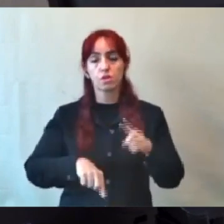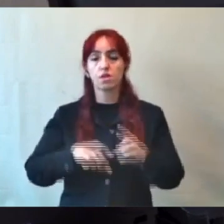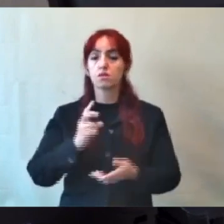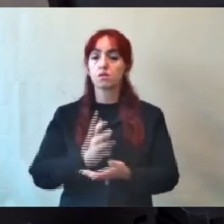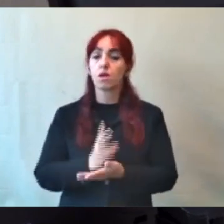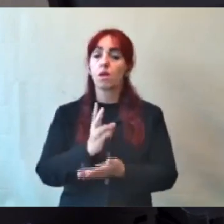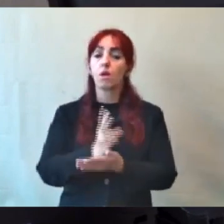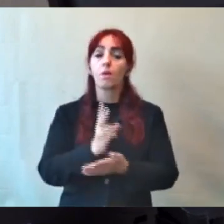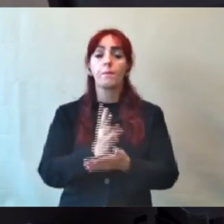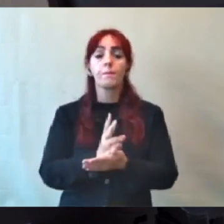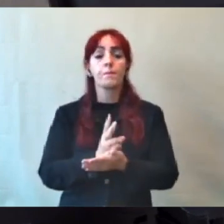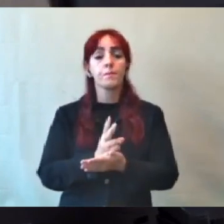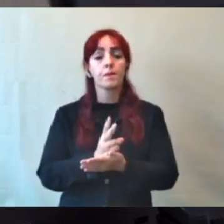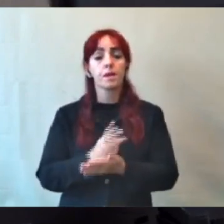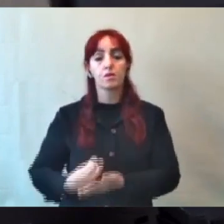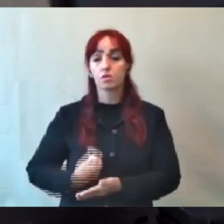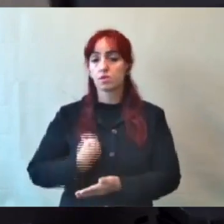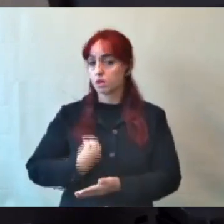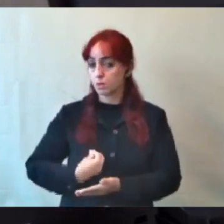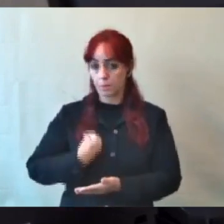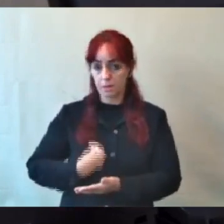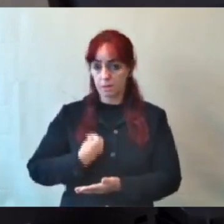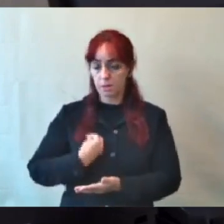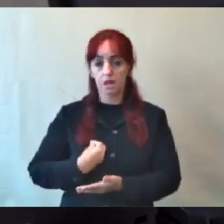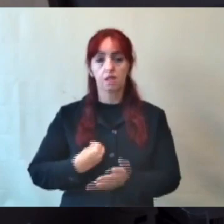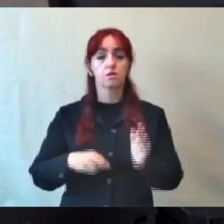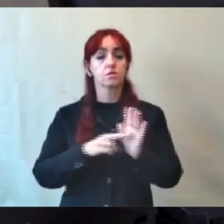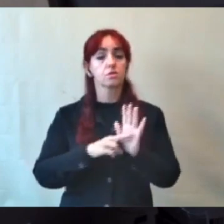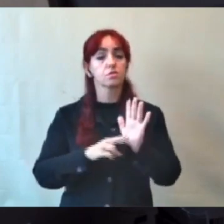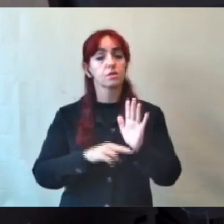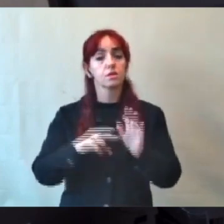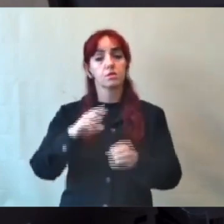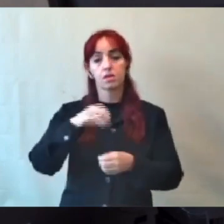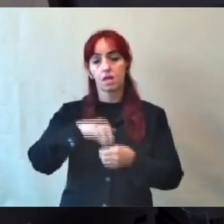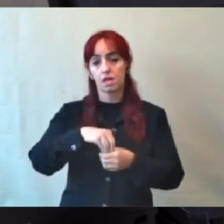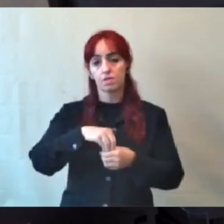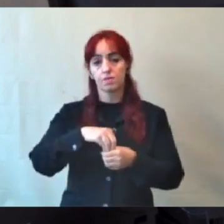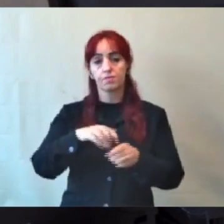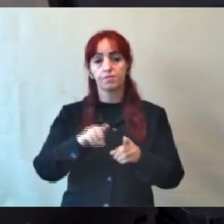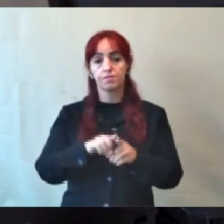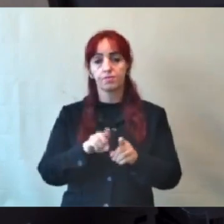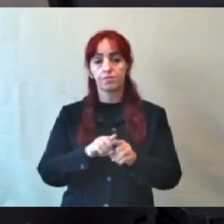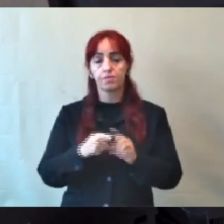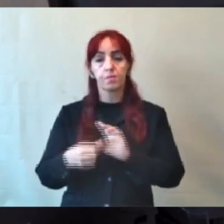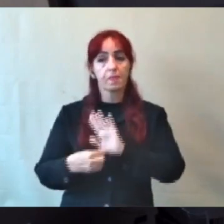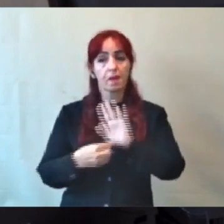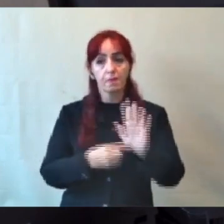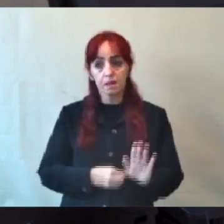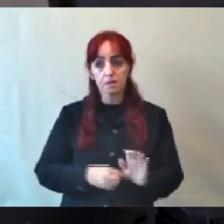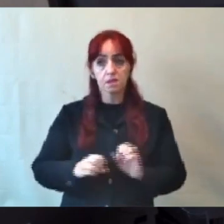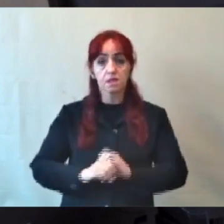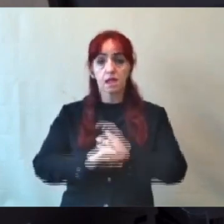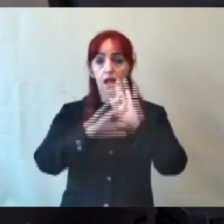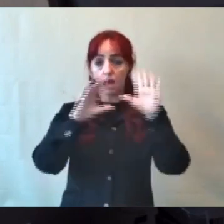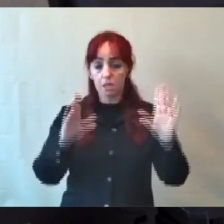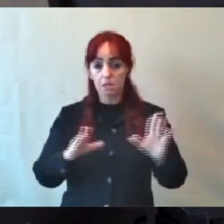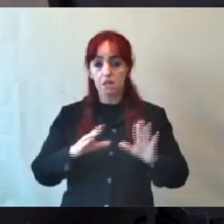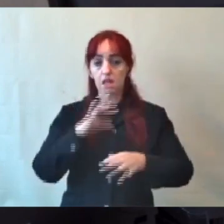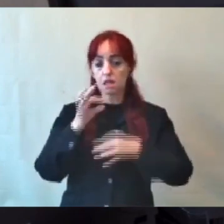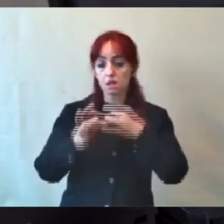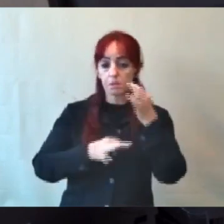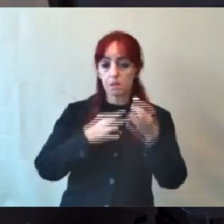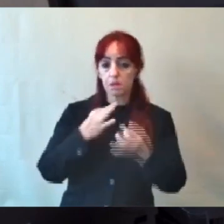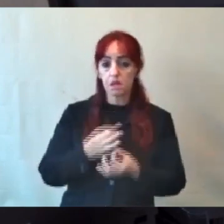orgânica do município ou mesmo no regimento interno. Por fim, mesmo que a discrepância seja esclarecida, não será possível comparecer na data pretendida,